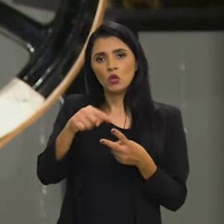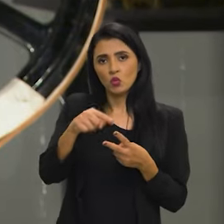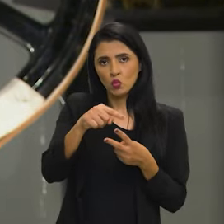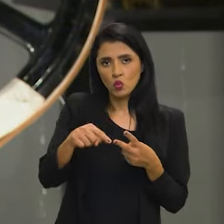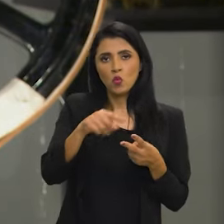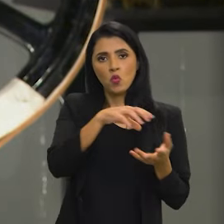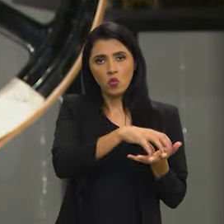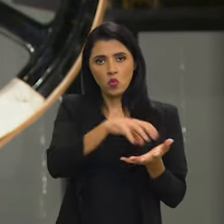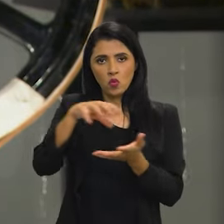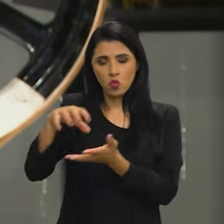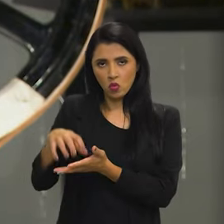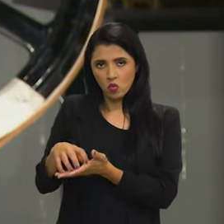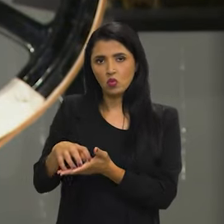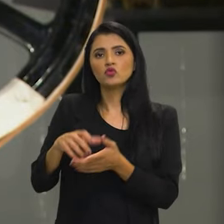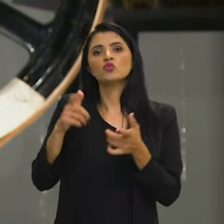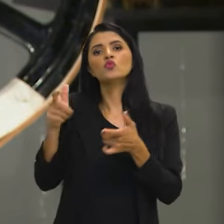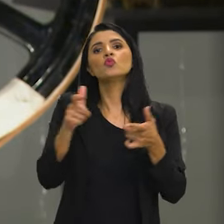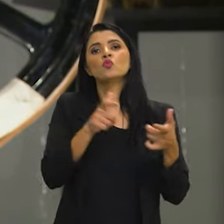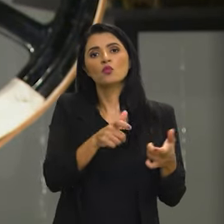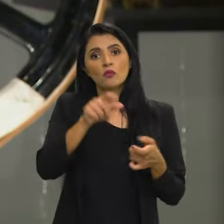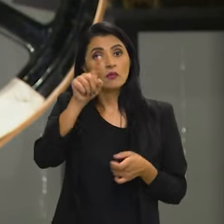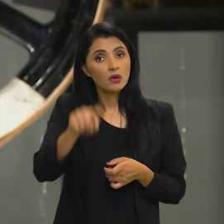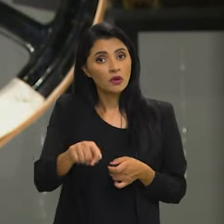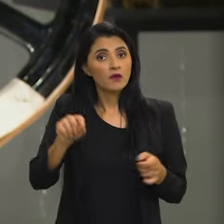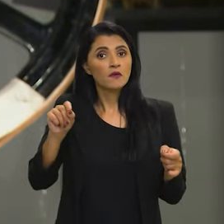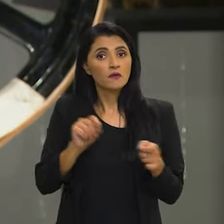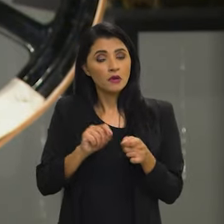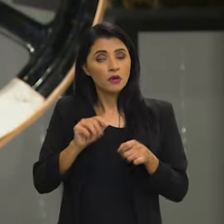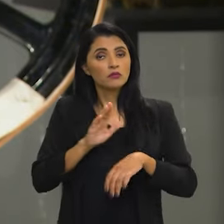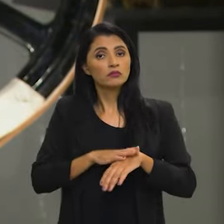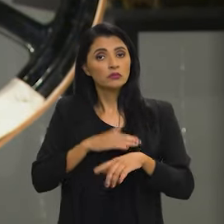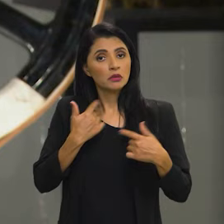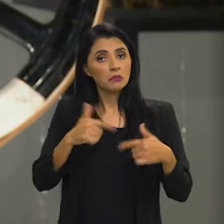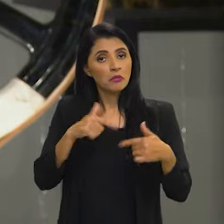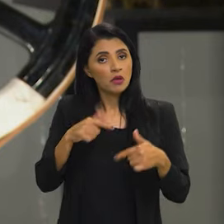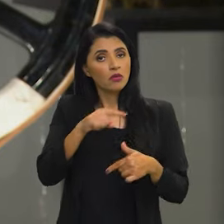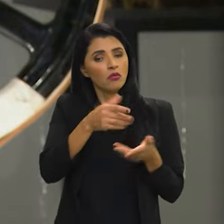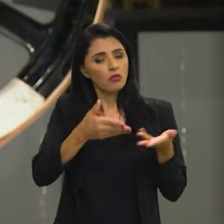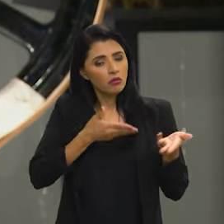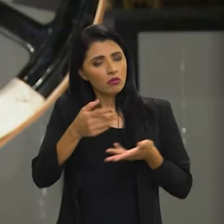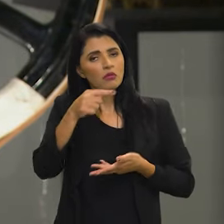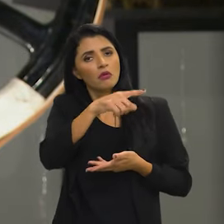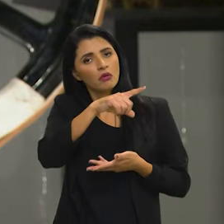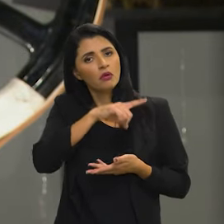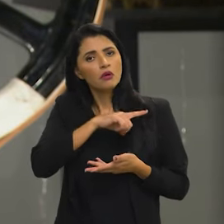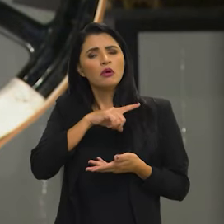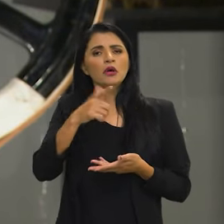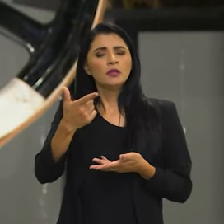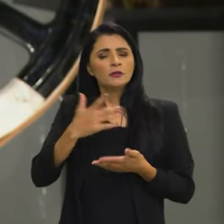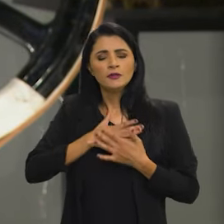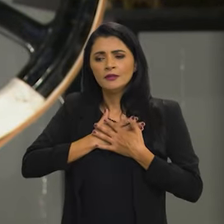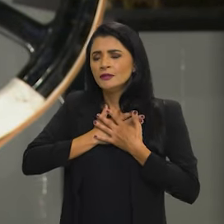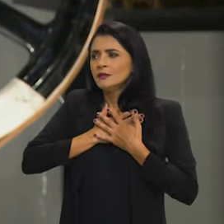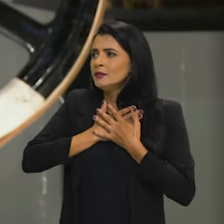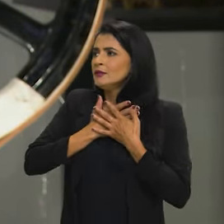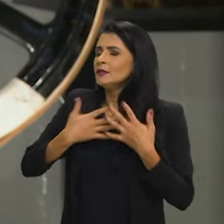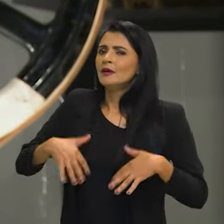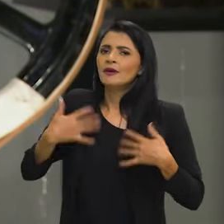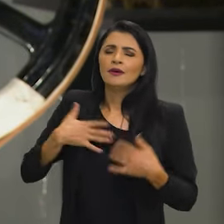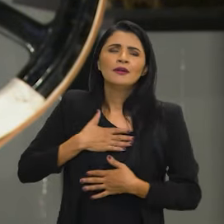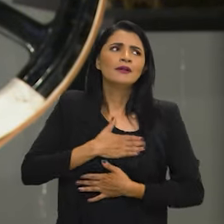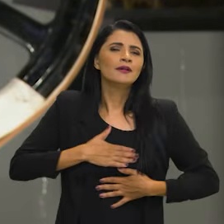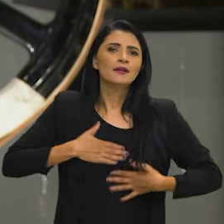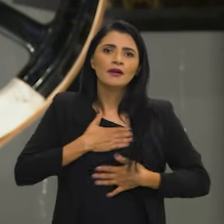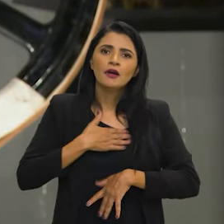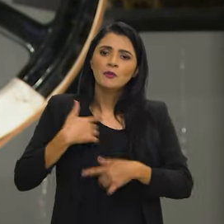duas unidades do Arquivo Nacional que é realizado por servidores que têm uma certa paixão